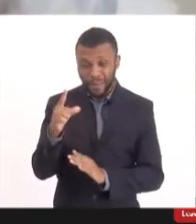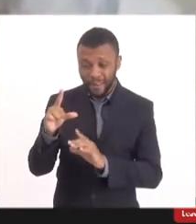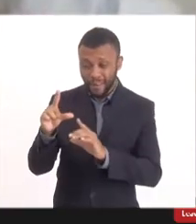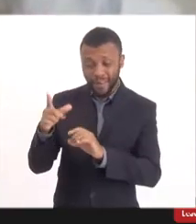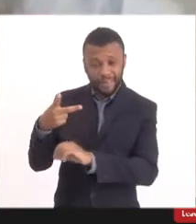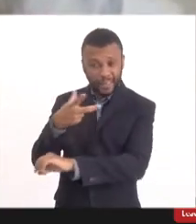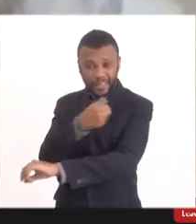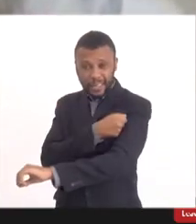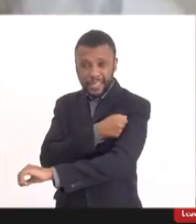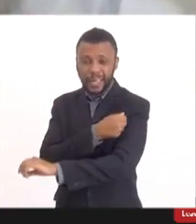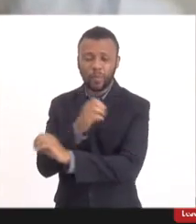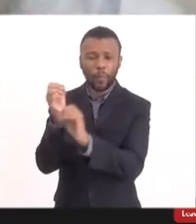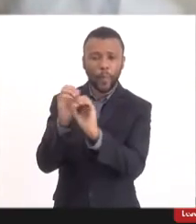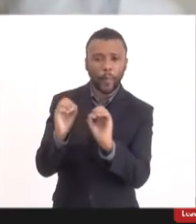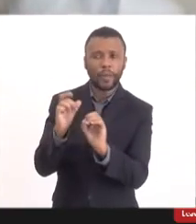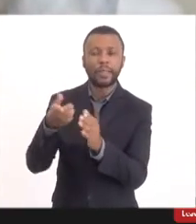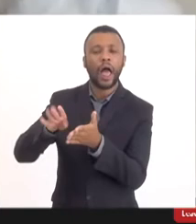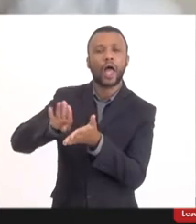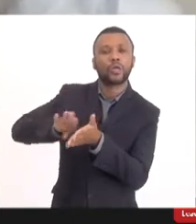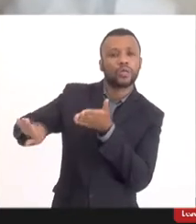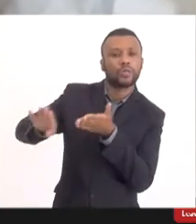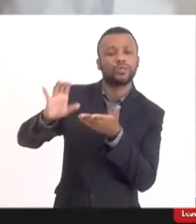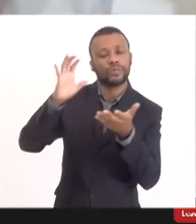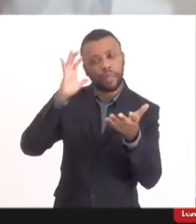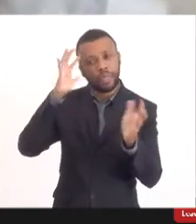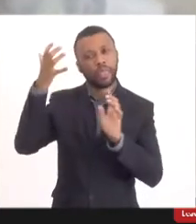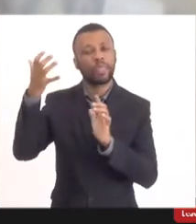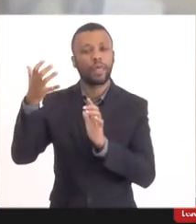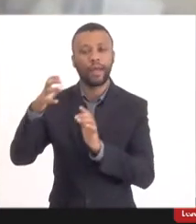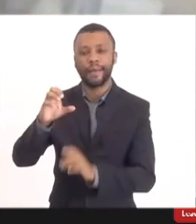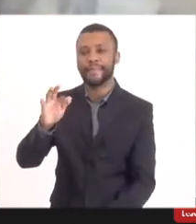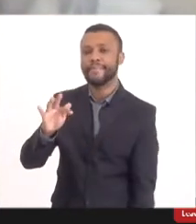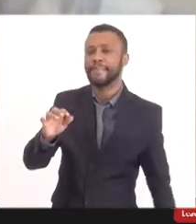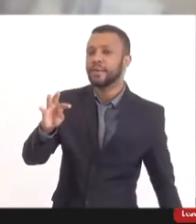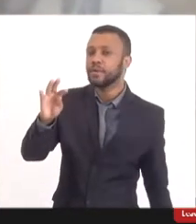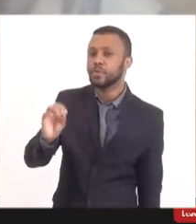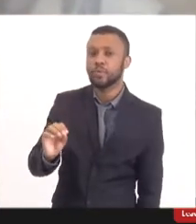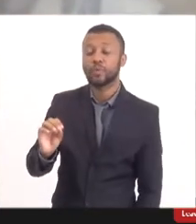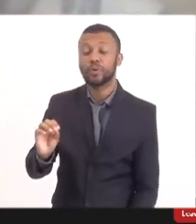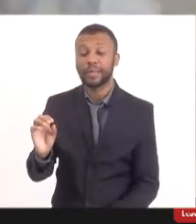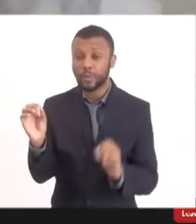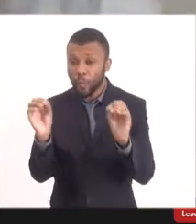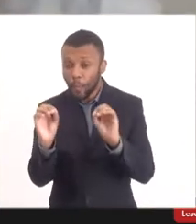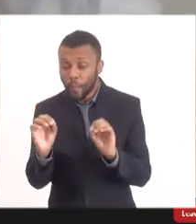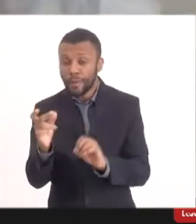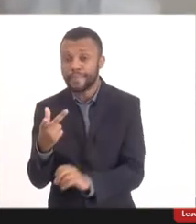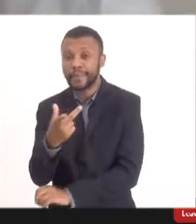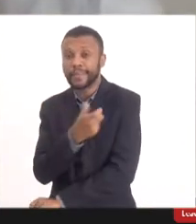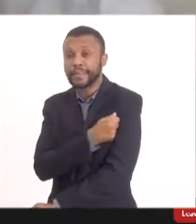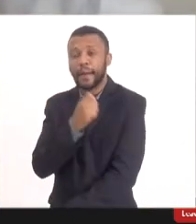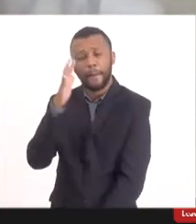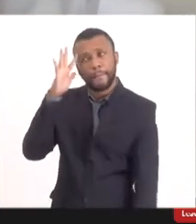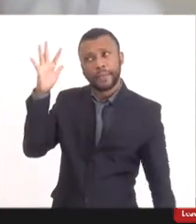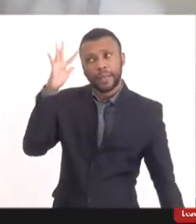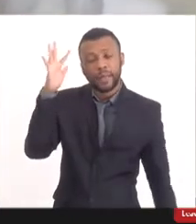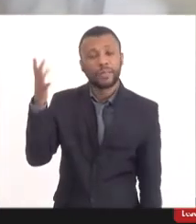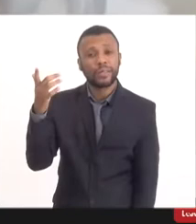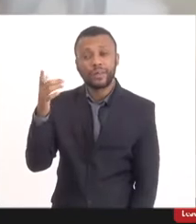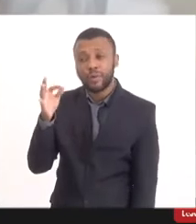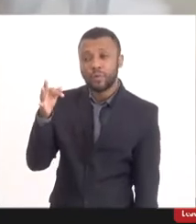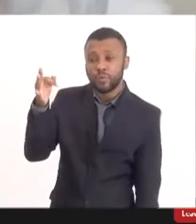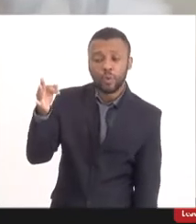está excluída de evento adverso de todas as vacinas e nenhuma vacina é produzida pensando em não se ter a doença.